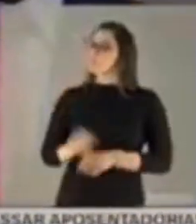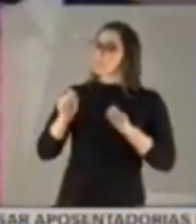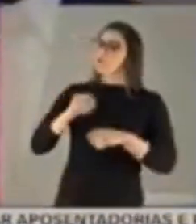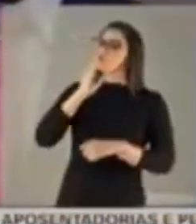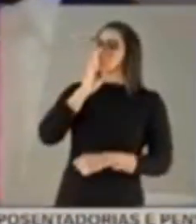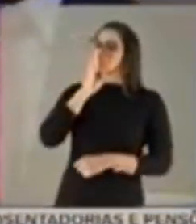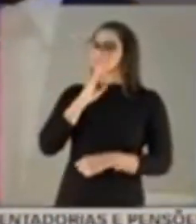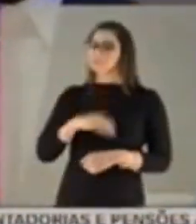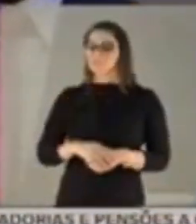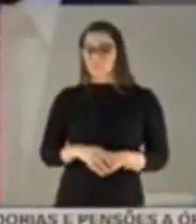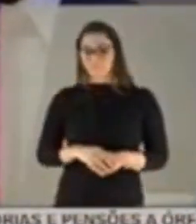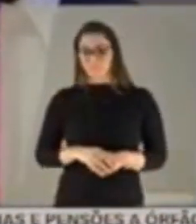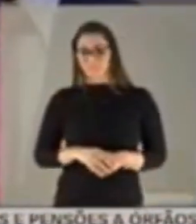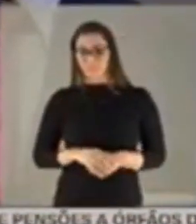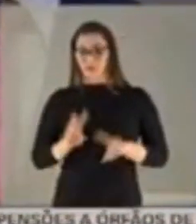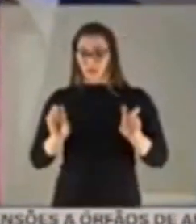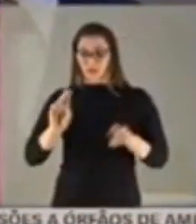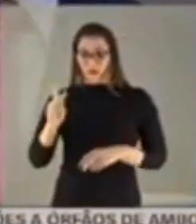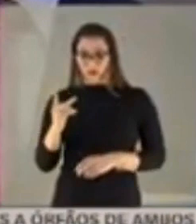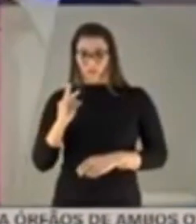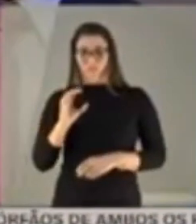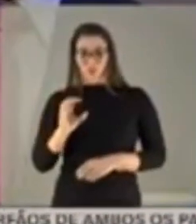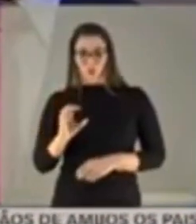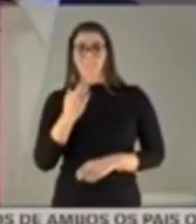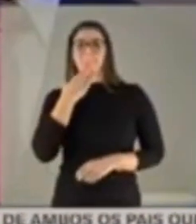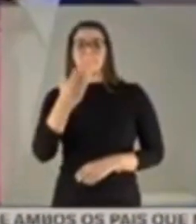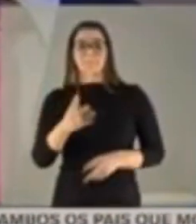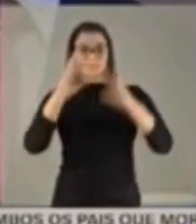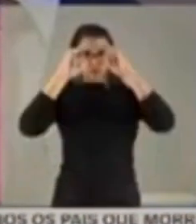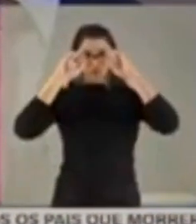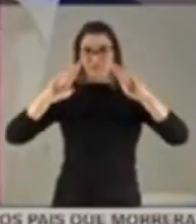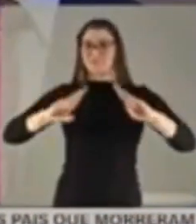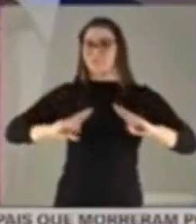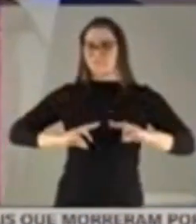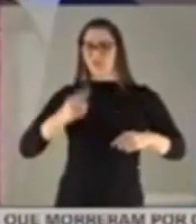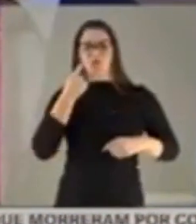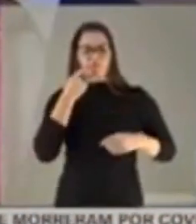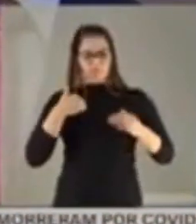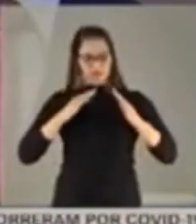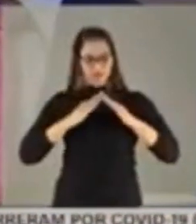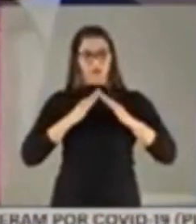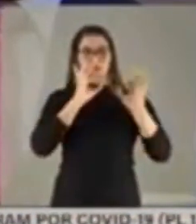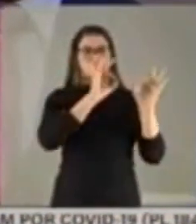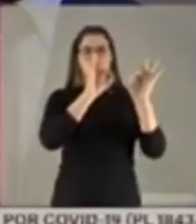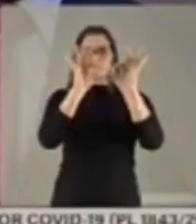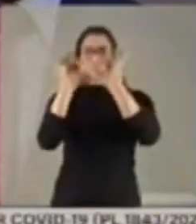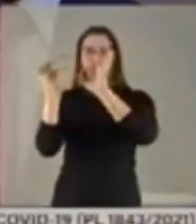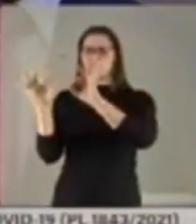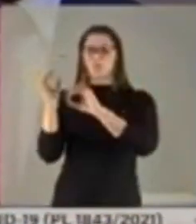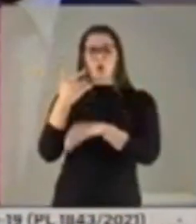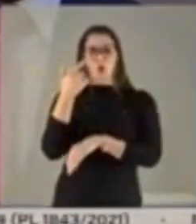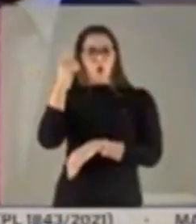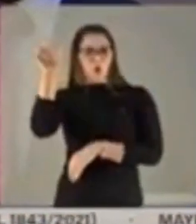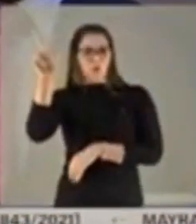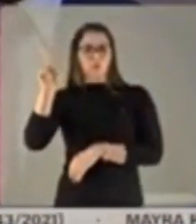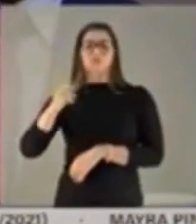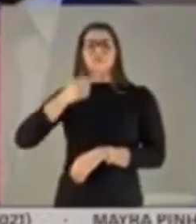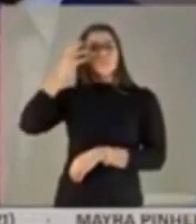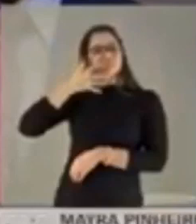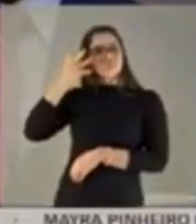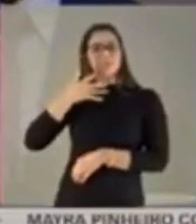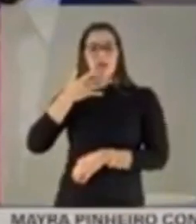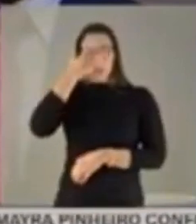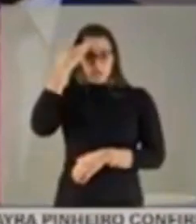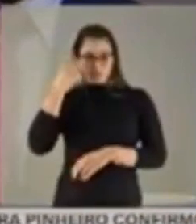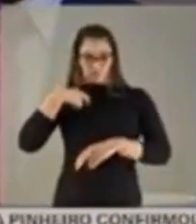questão do habeas corpus, senador, foi para pedir o respeito, porque eu assisti da minha casa os depoimentos anteriores, e eu vi depoimentos aqui em que os